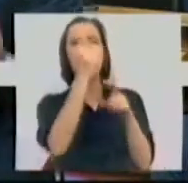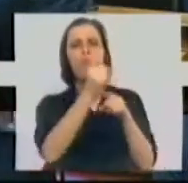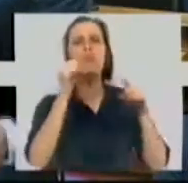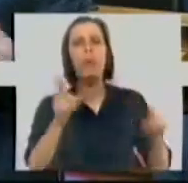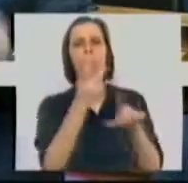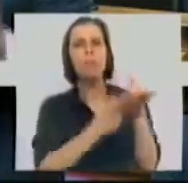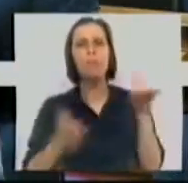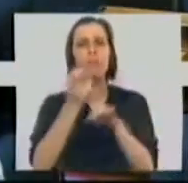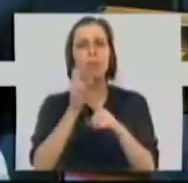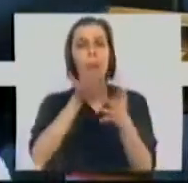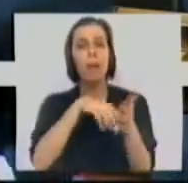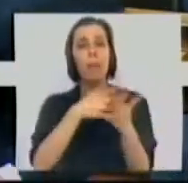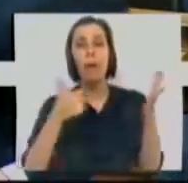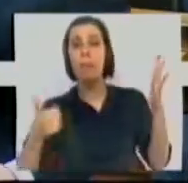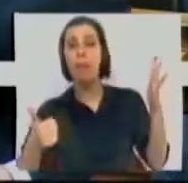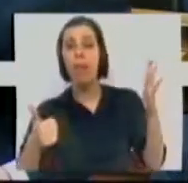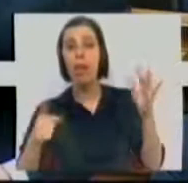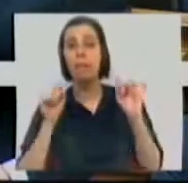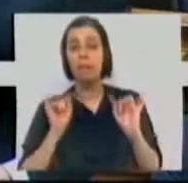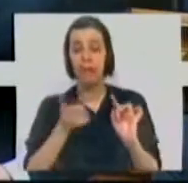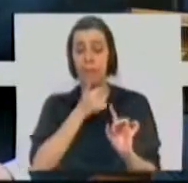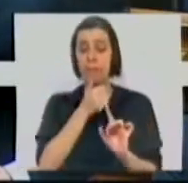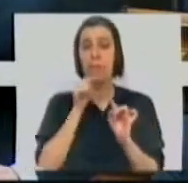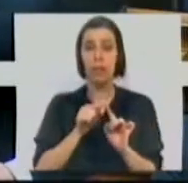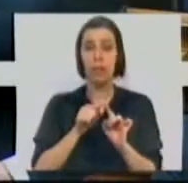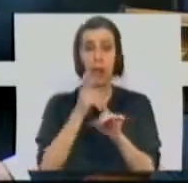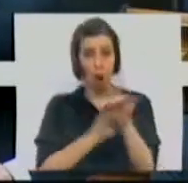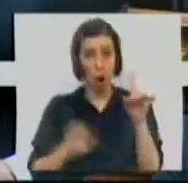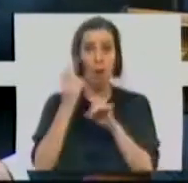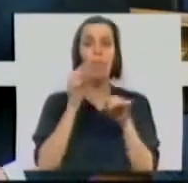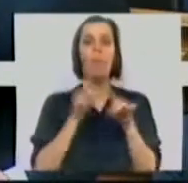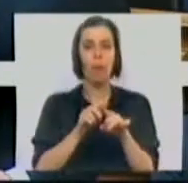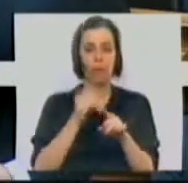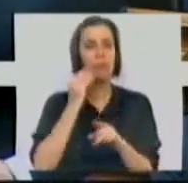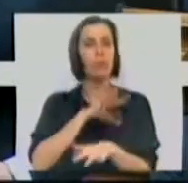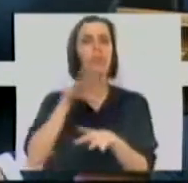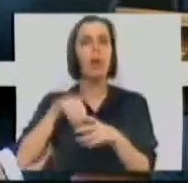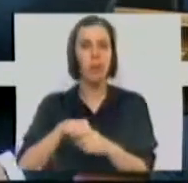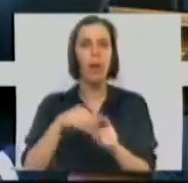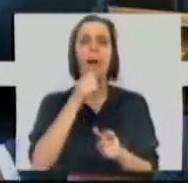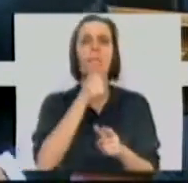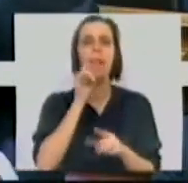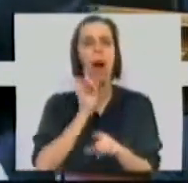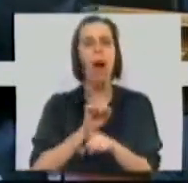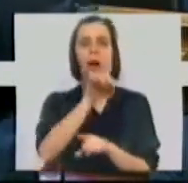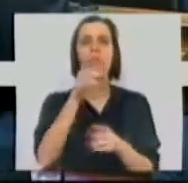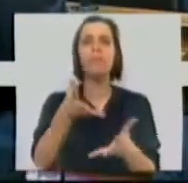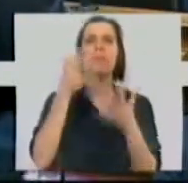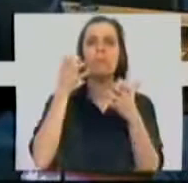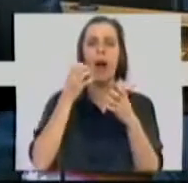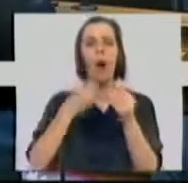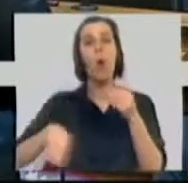E aumentou no seu plano B. Porque esta medida, este aumento, faz parte daquela medida que o senhor quis